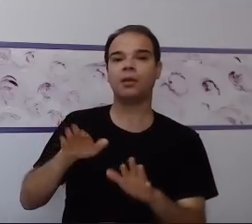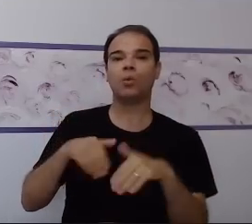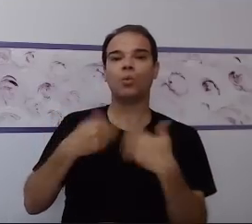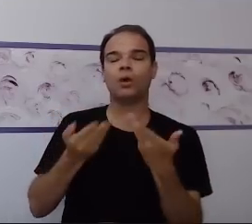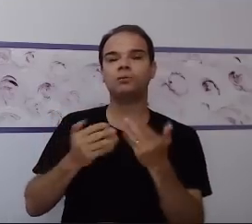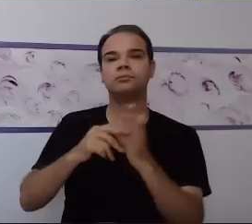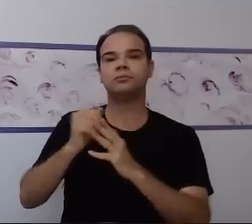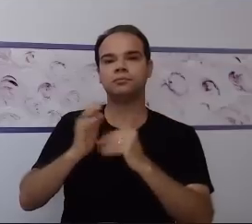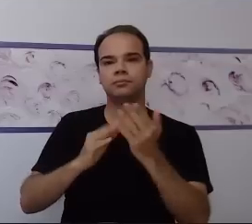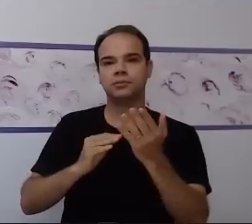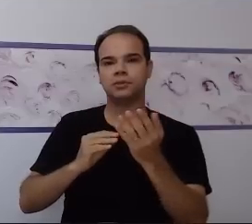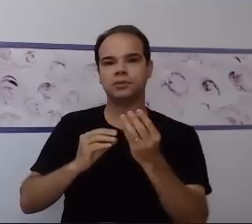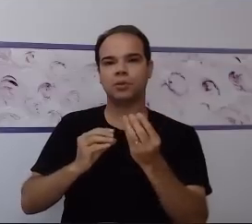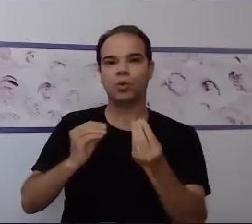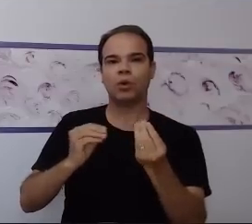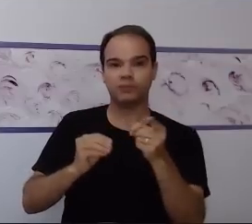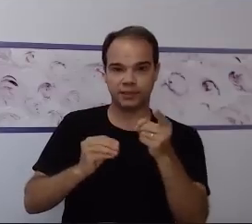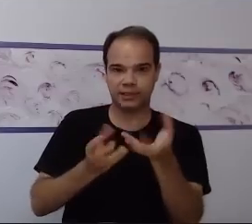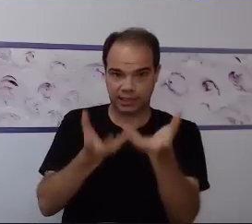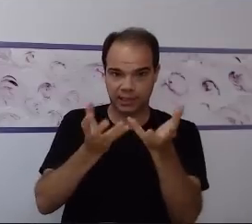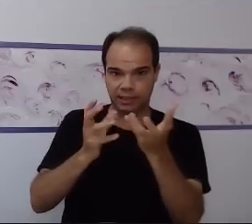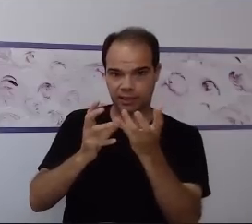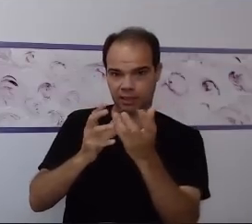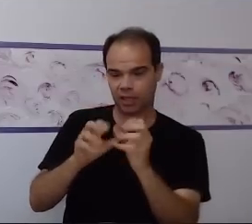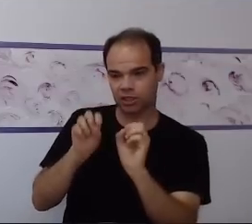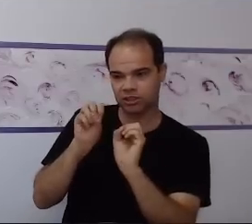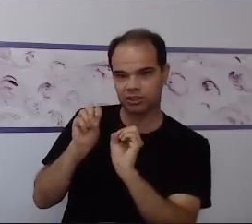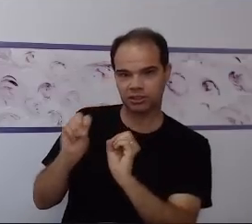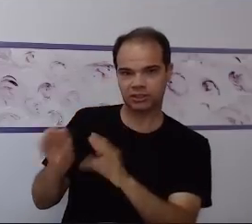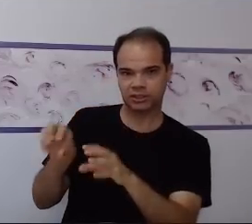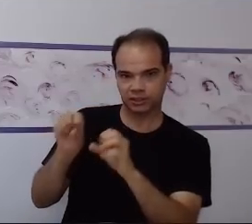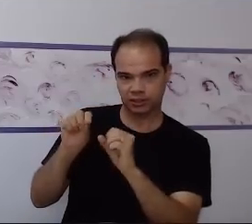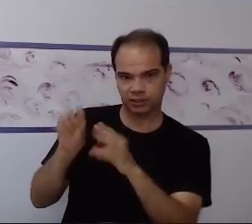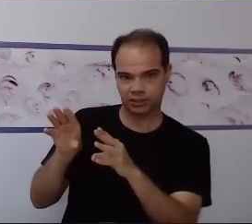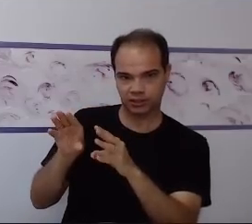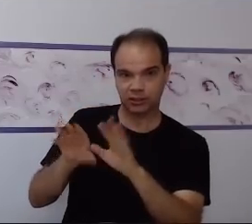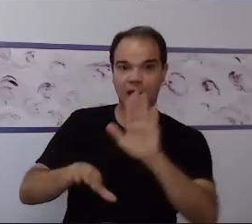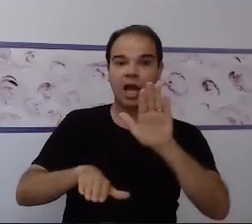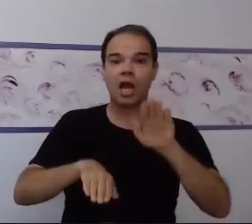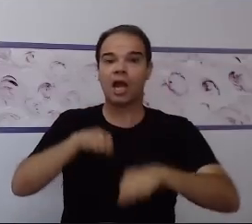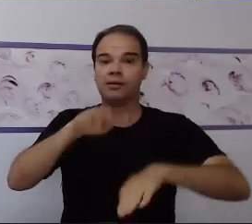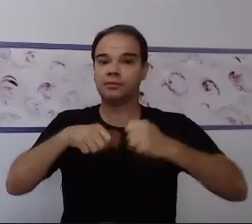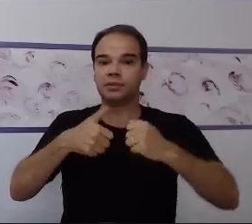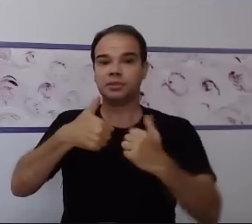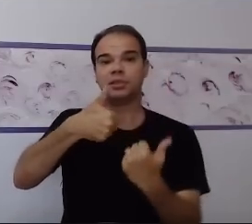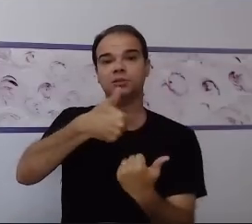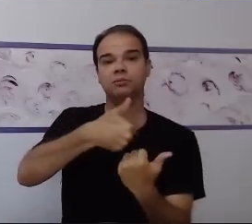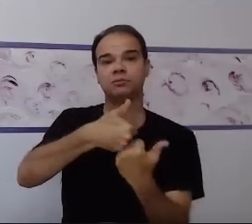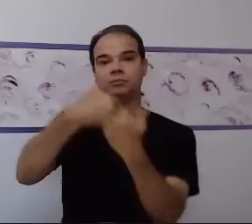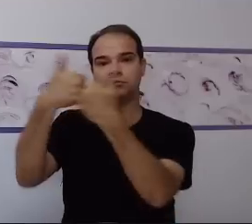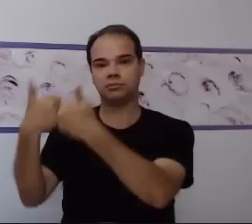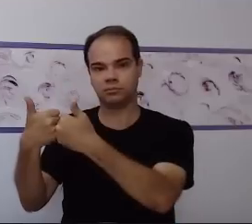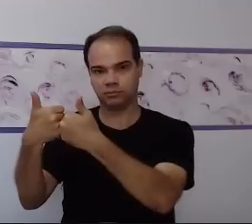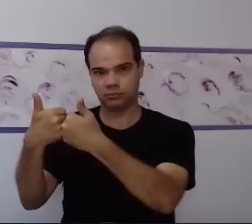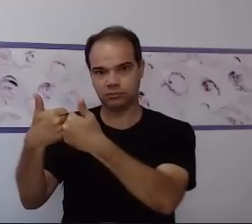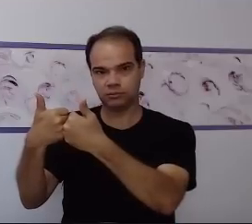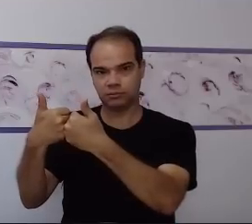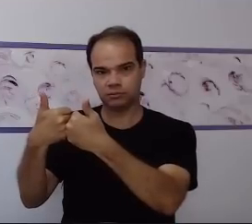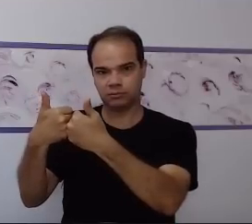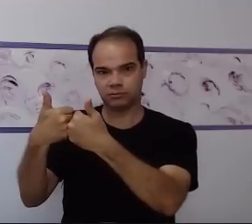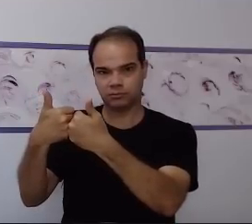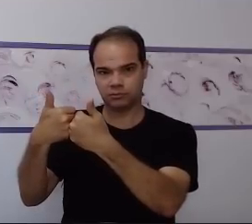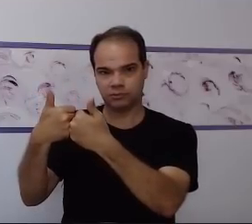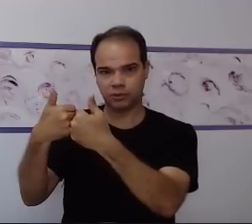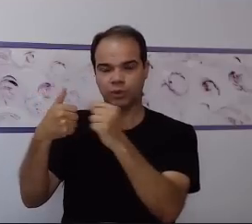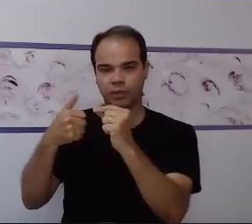você quer desenvolver no aluno. Substituir conteúdo por habilidade no planejamento. Por que isso?